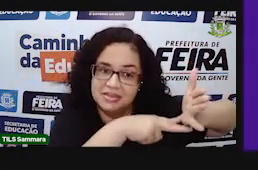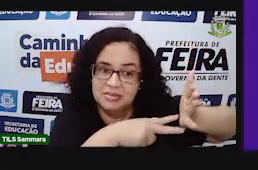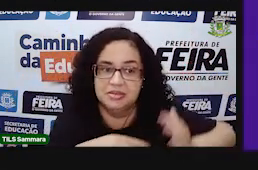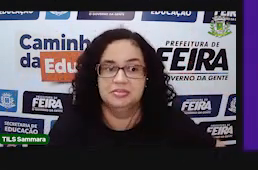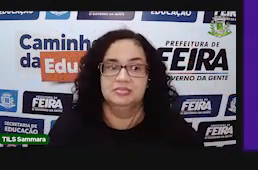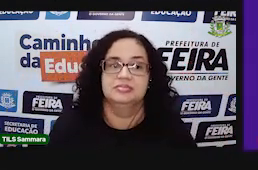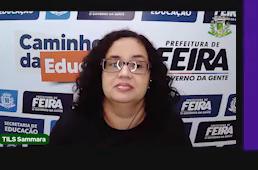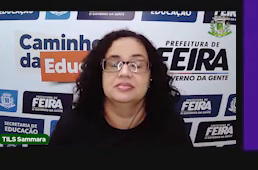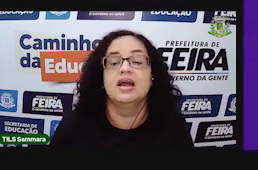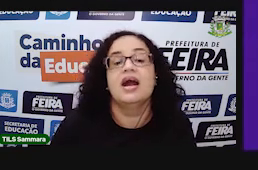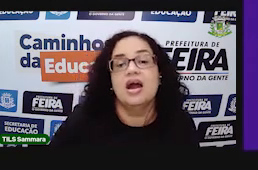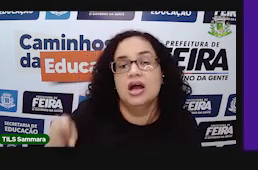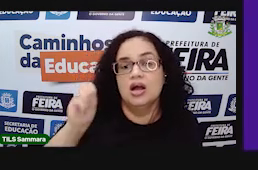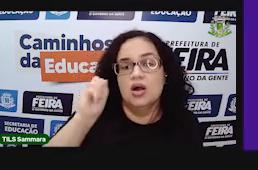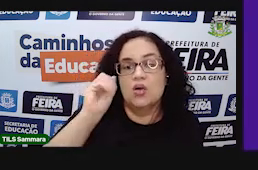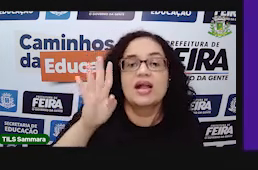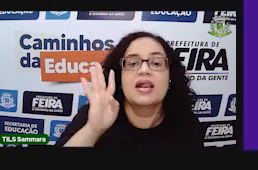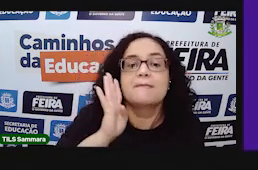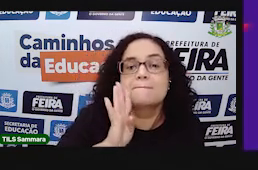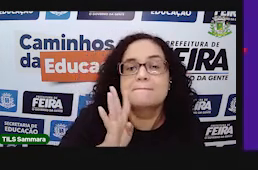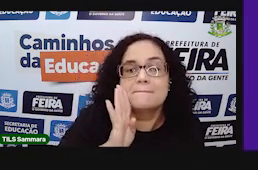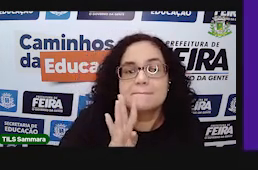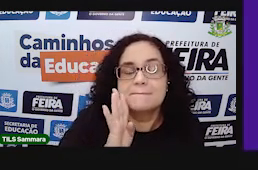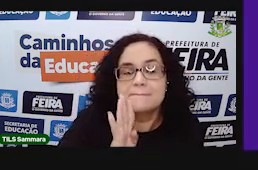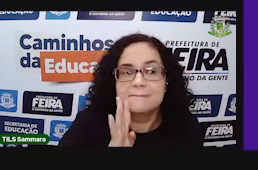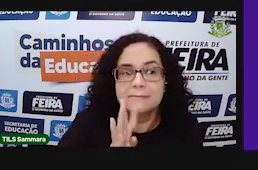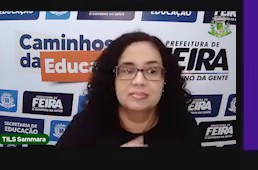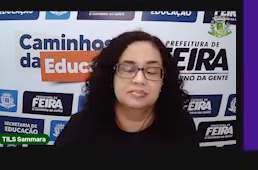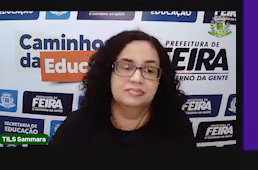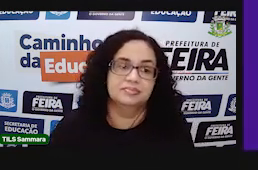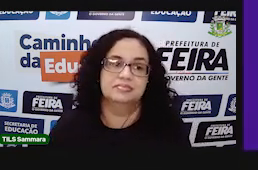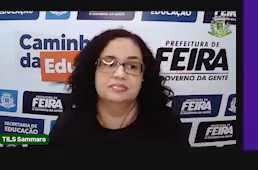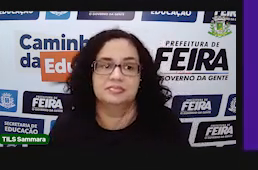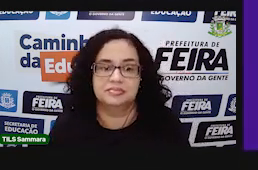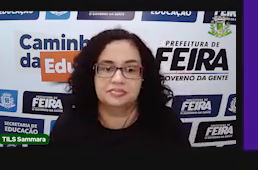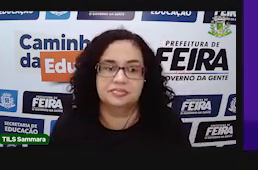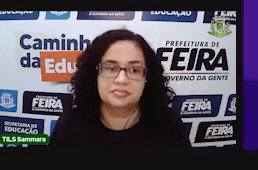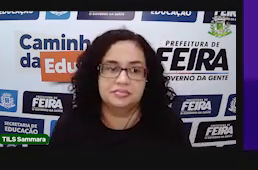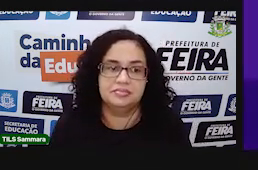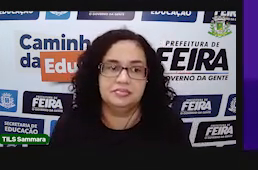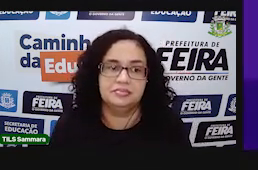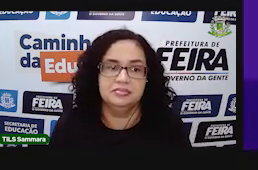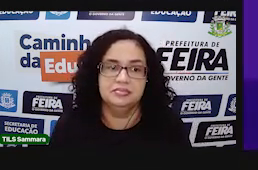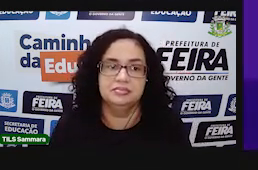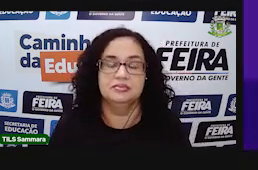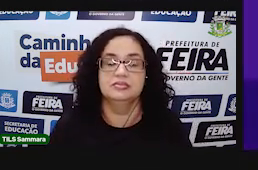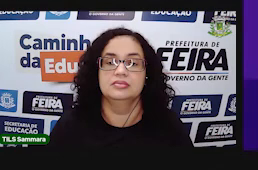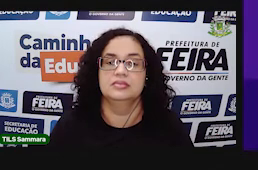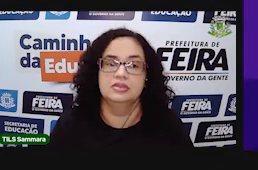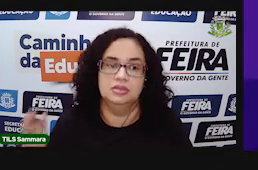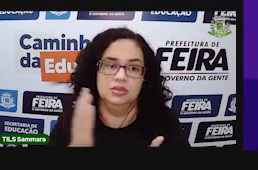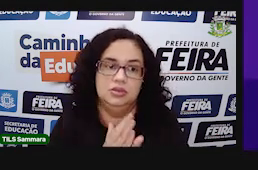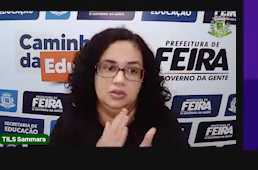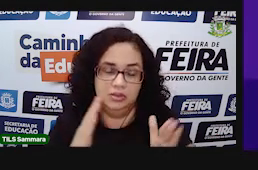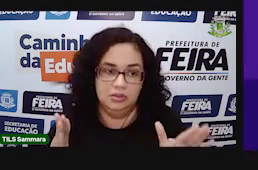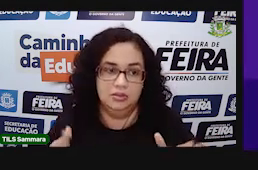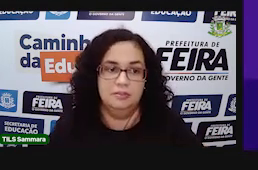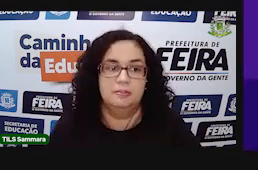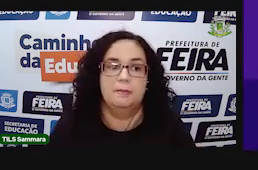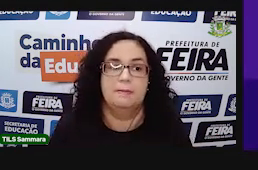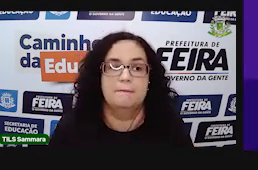prismas. análise. Tá, belezinha, galerinha? Que massa! Show de bola!